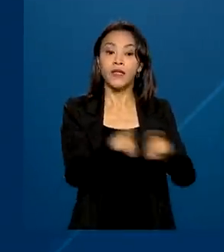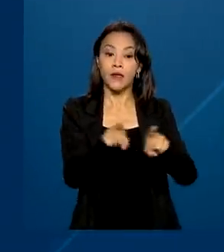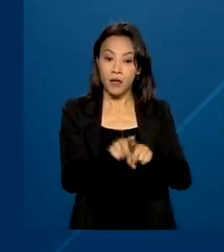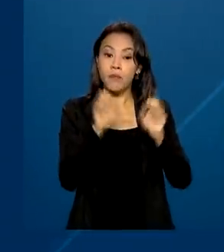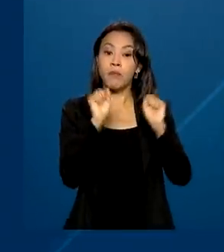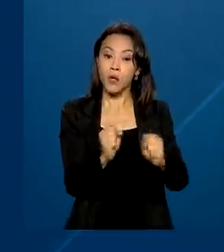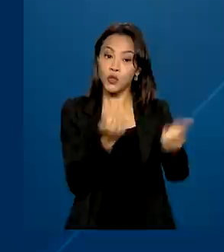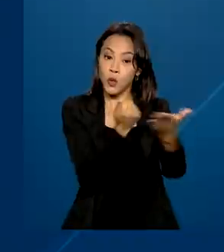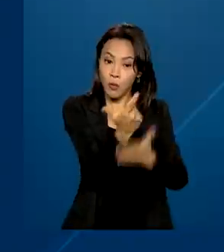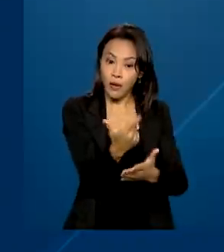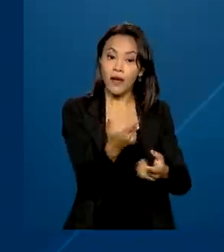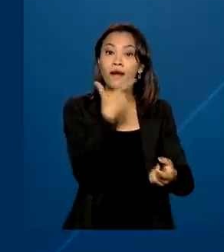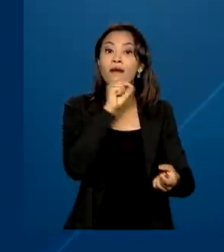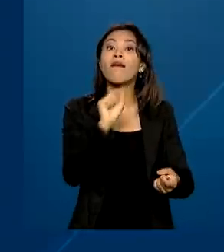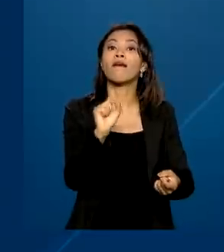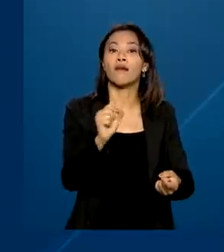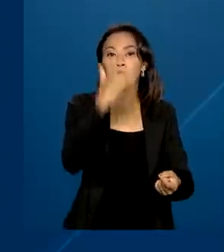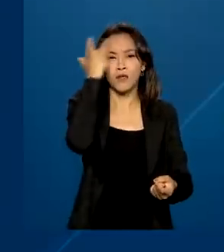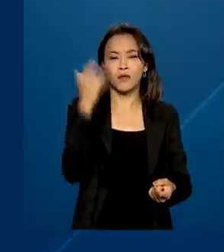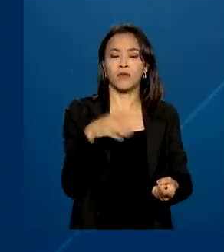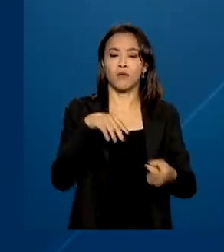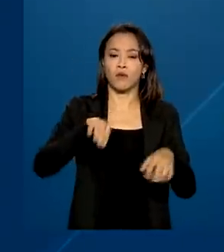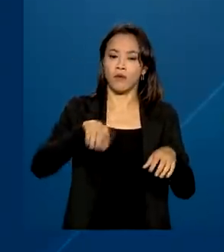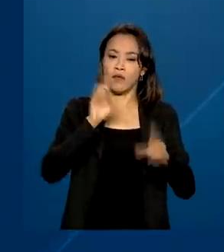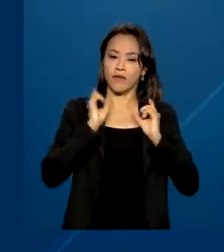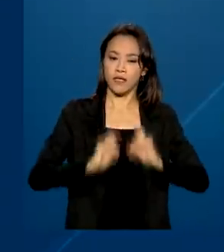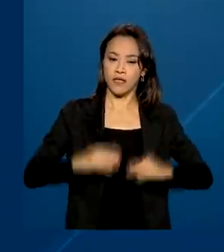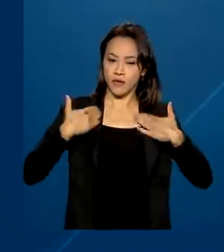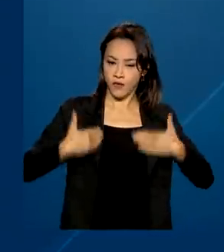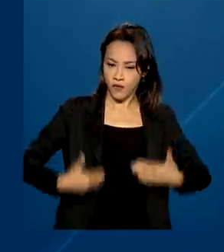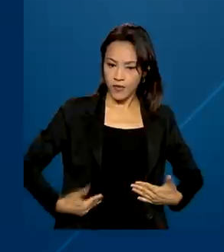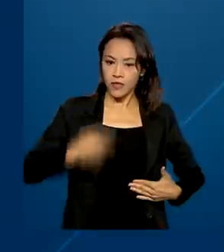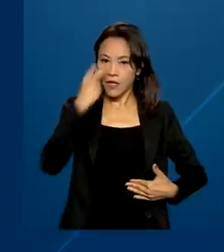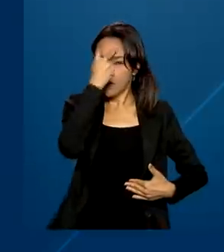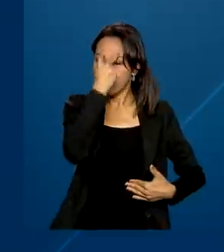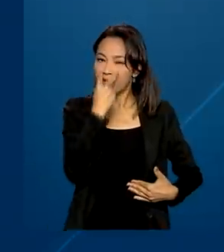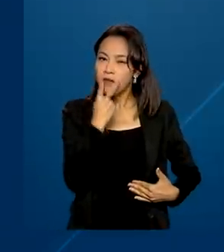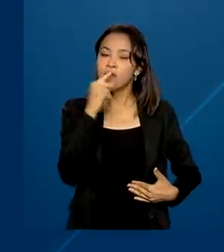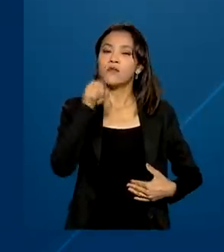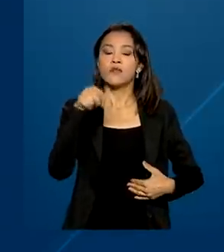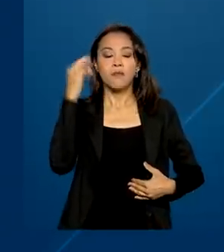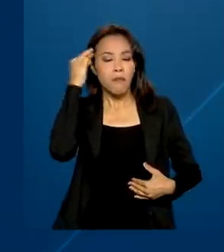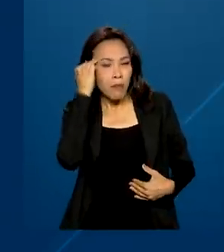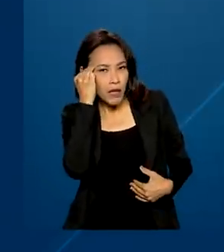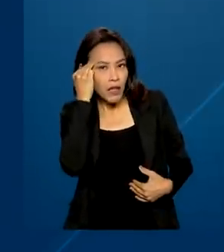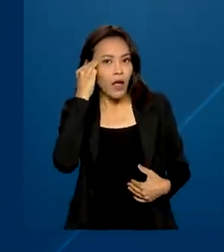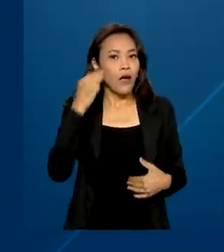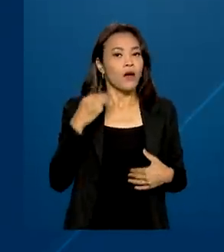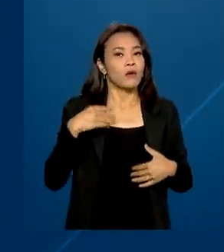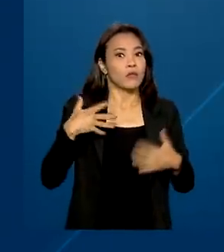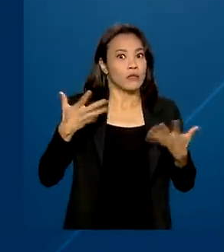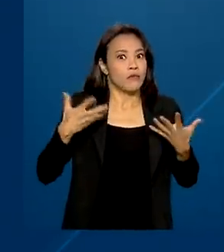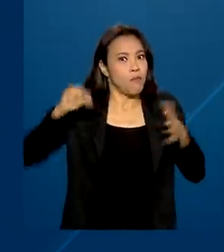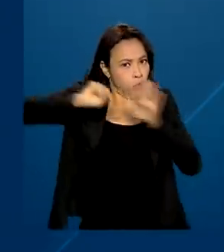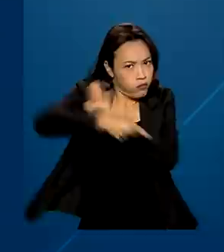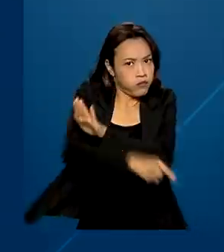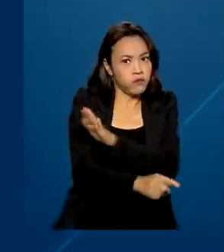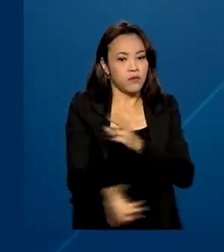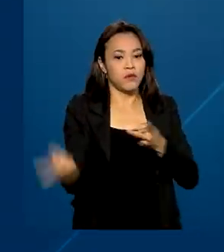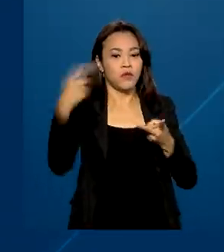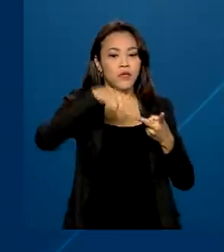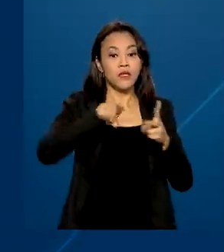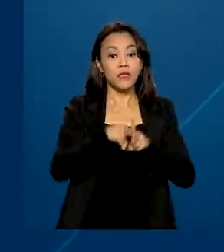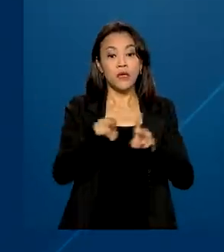IPI pessoas com deficiência física, visual e mental severa ou profunda e pessoas com